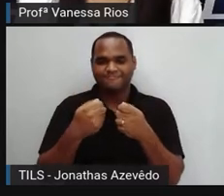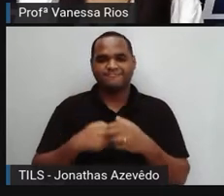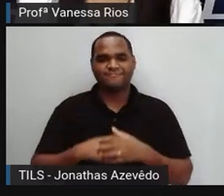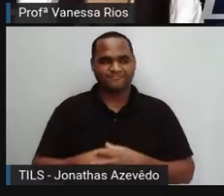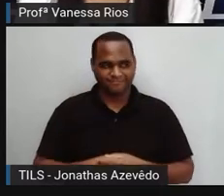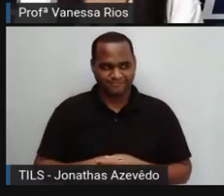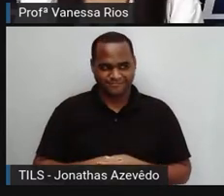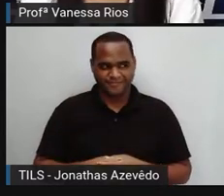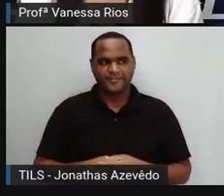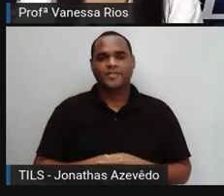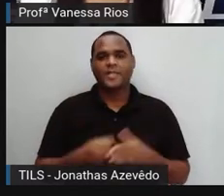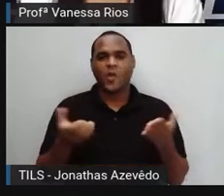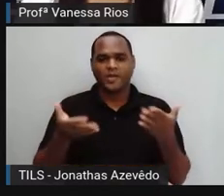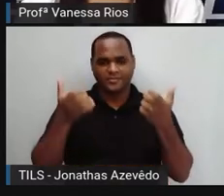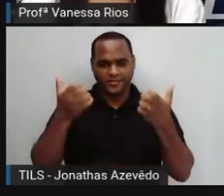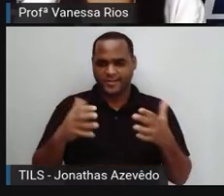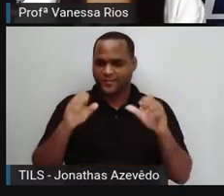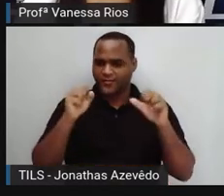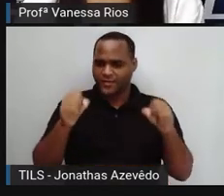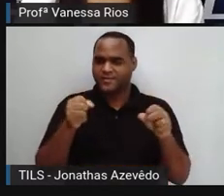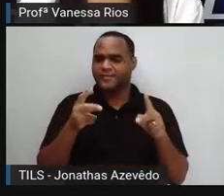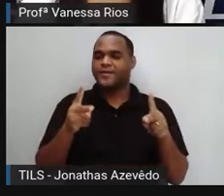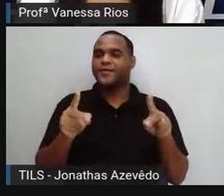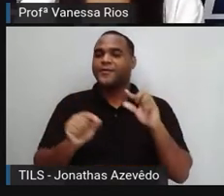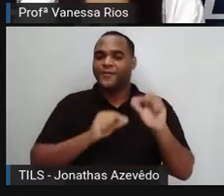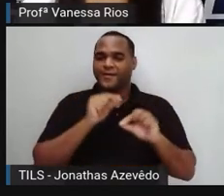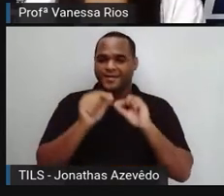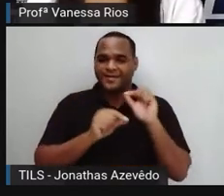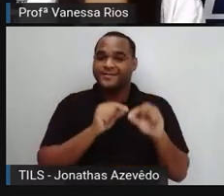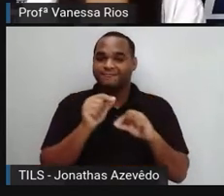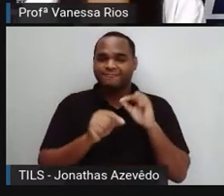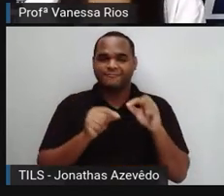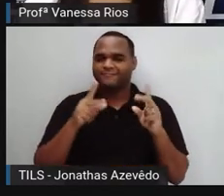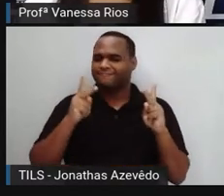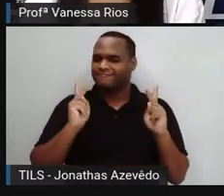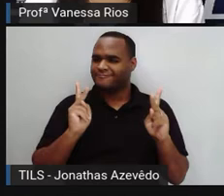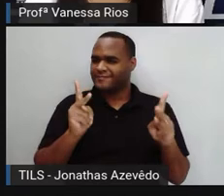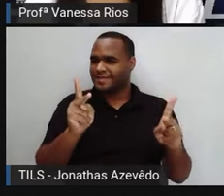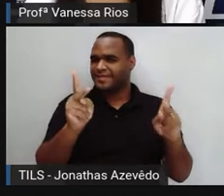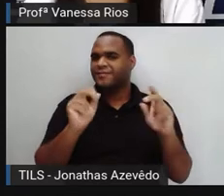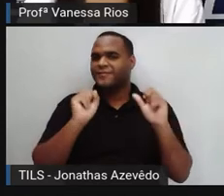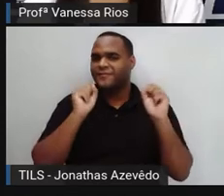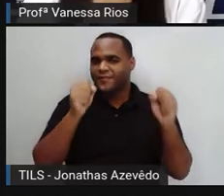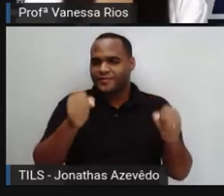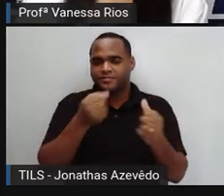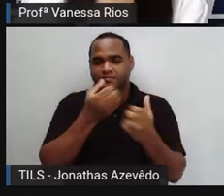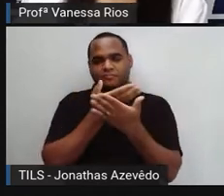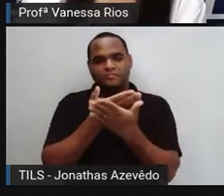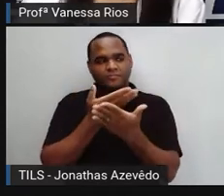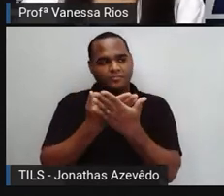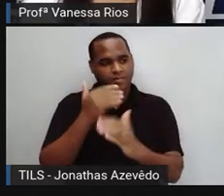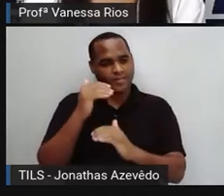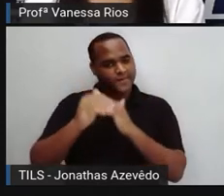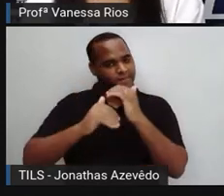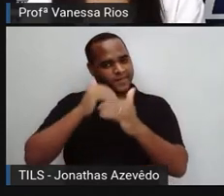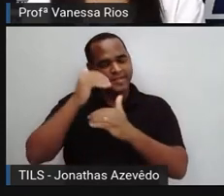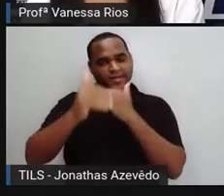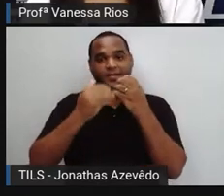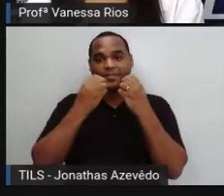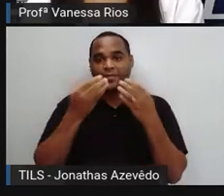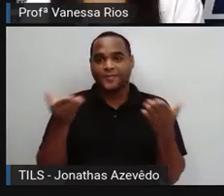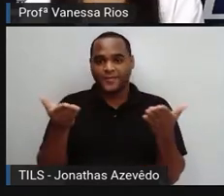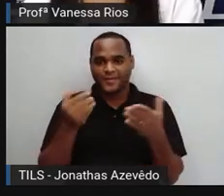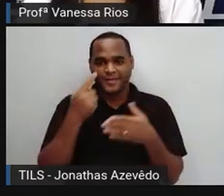e nós vamos continuar estudando, por isso que a PRO falou, continuar estudando, não é dar continuidade, porque o tema